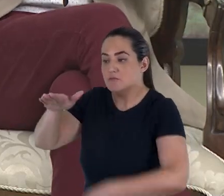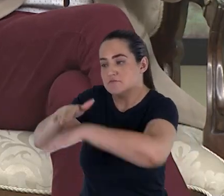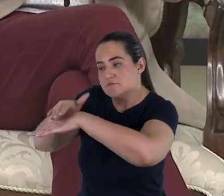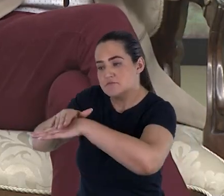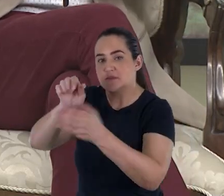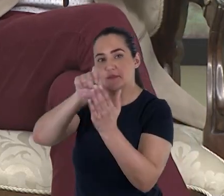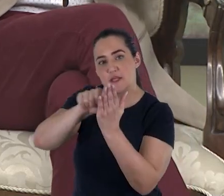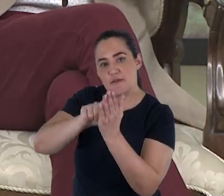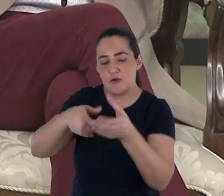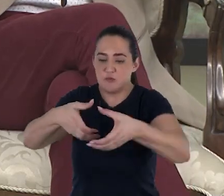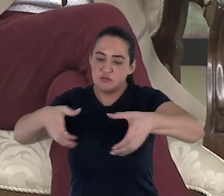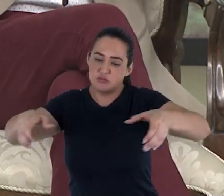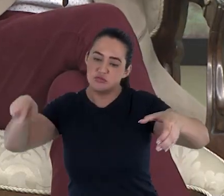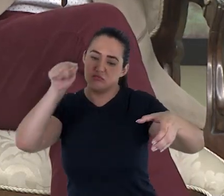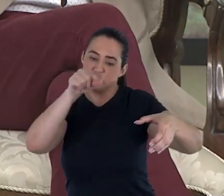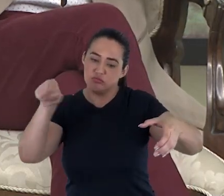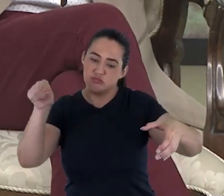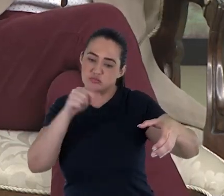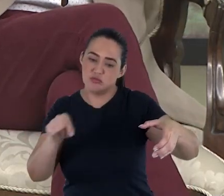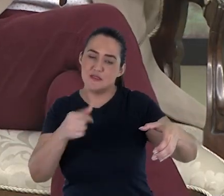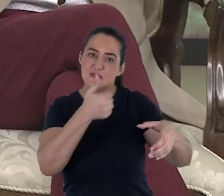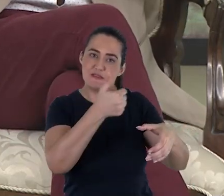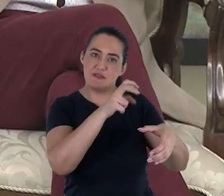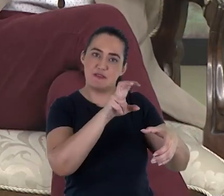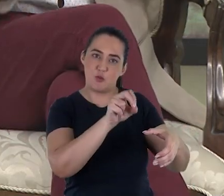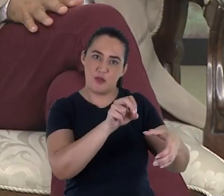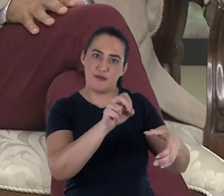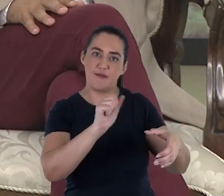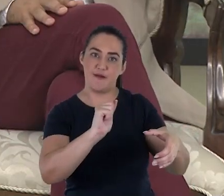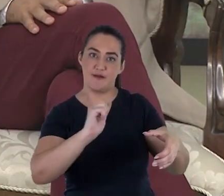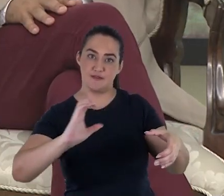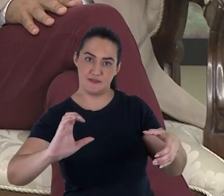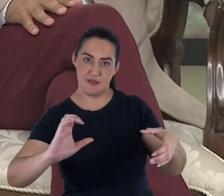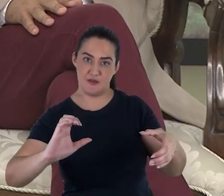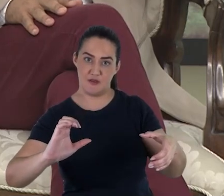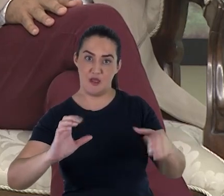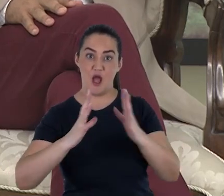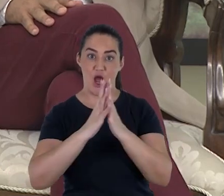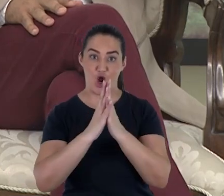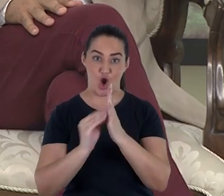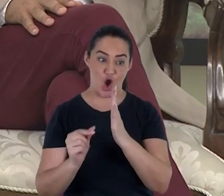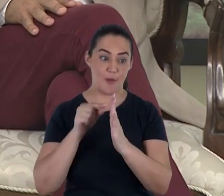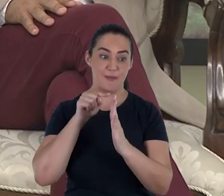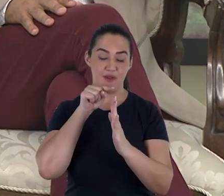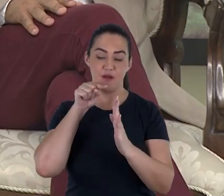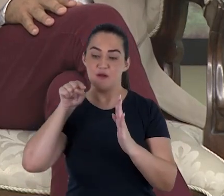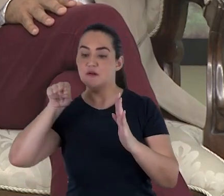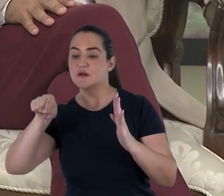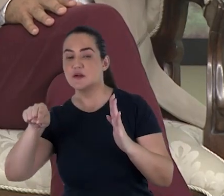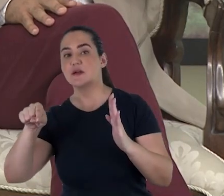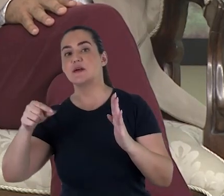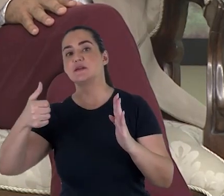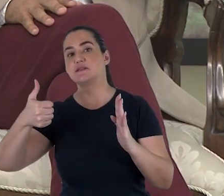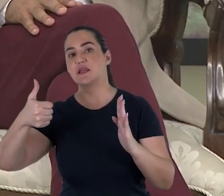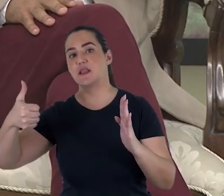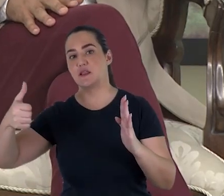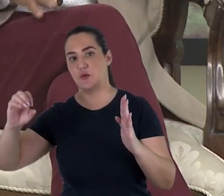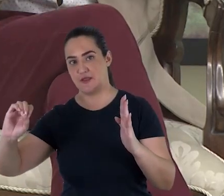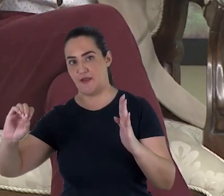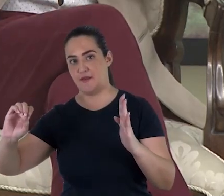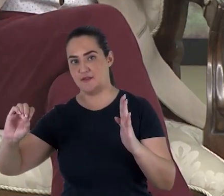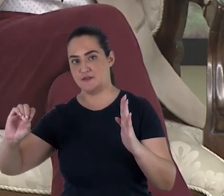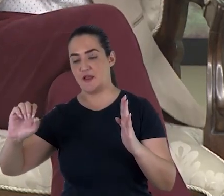composto por volta do ano 150 a.C., essa cópia de Qumran datada do ano 110 a.C.